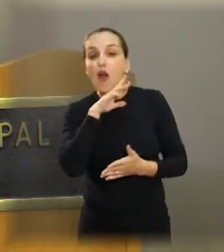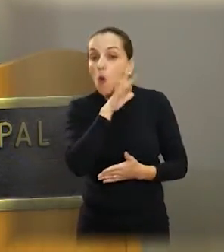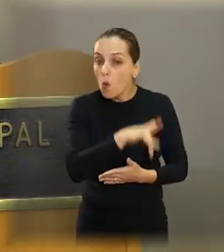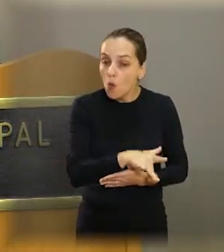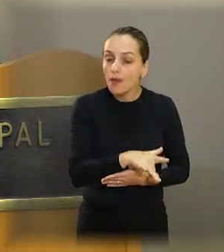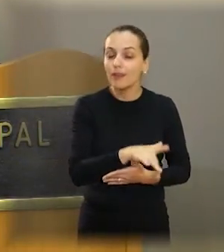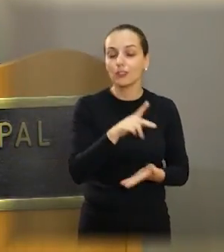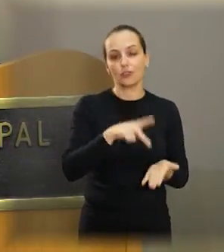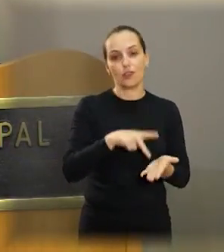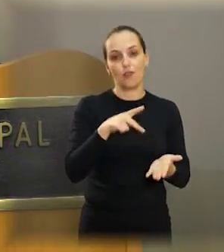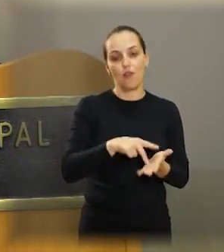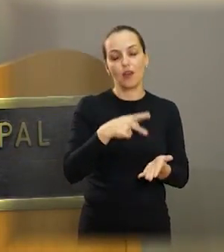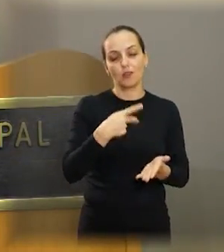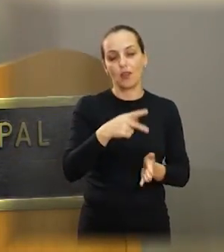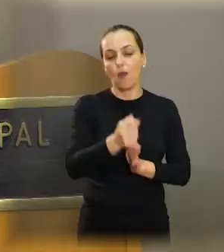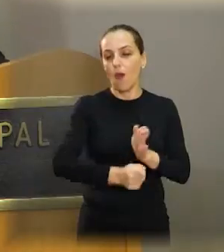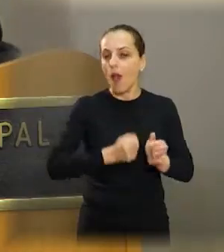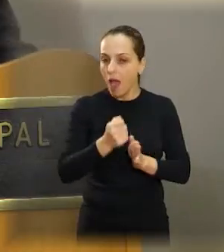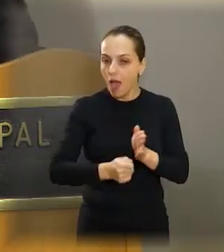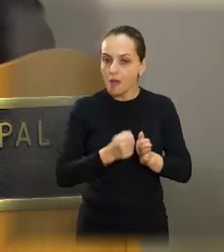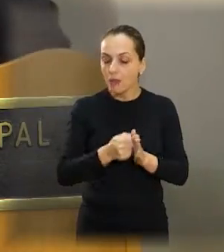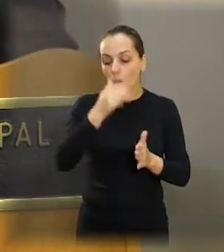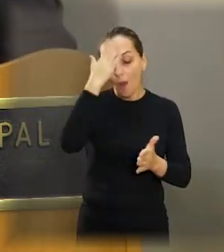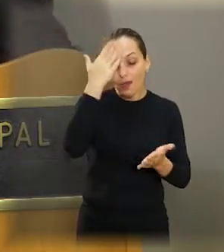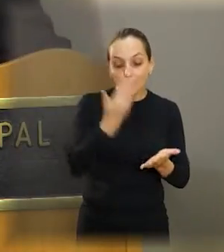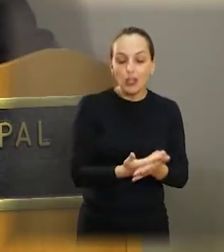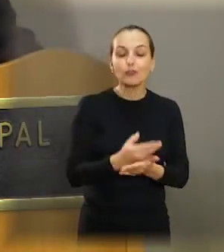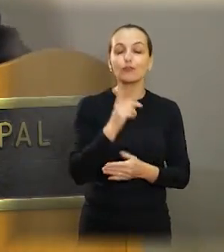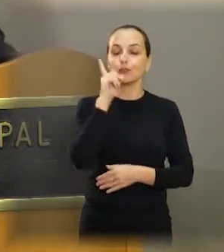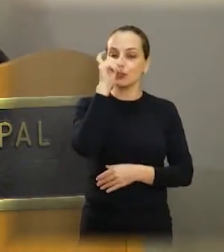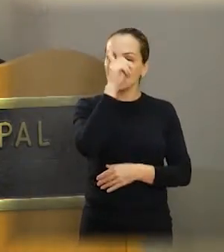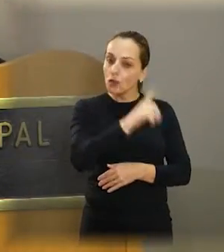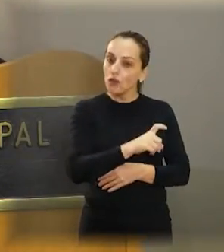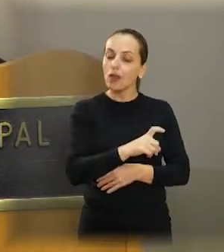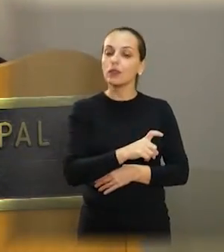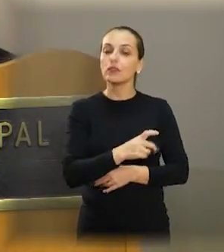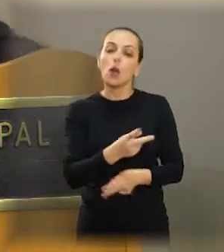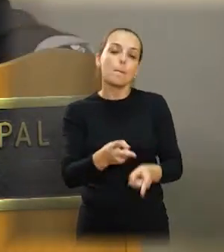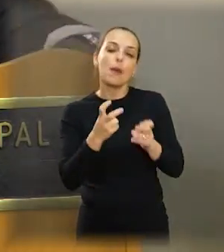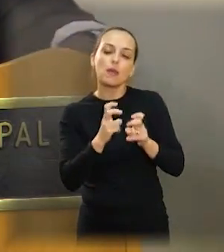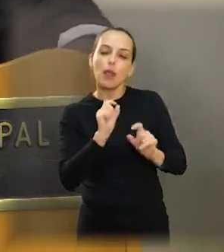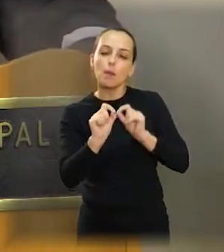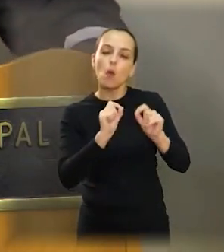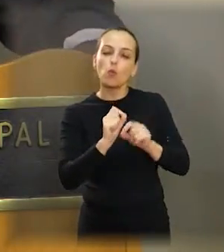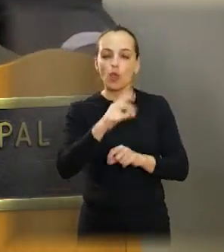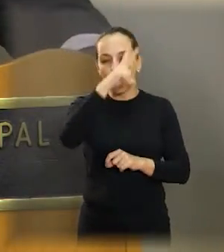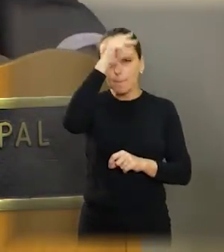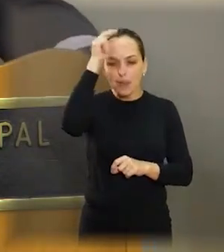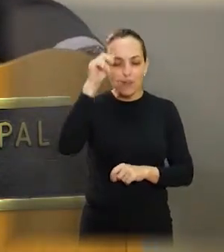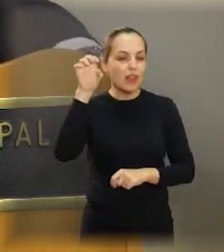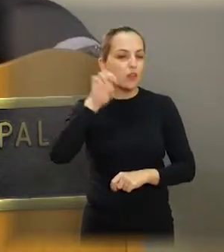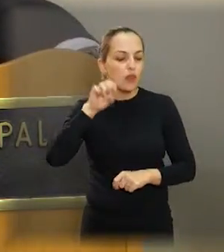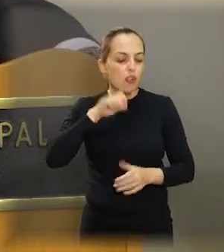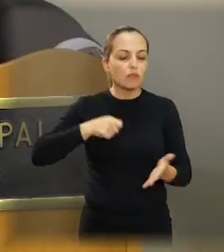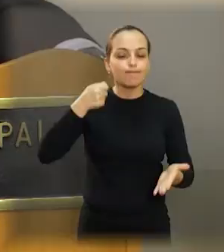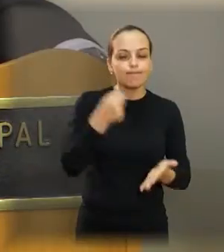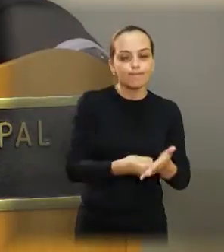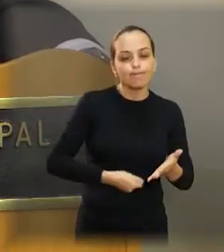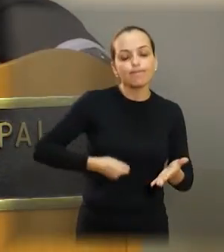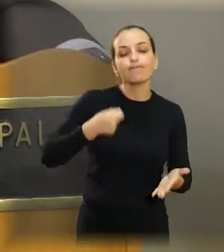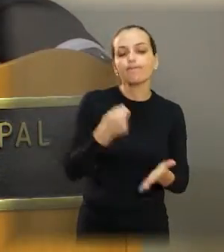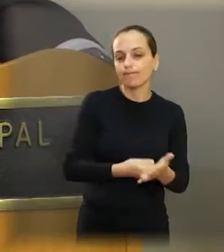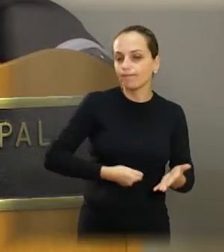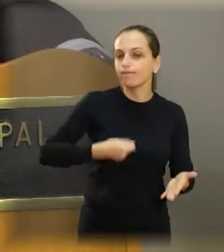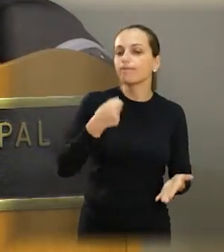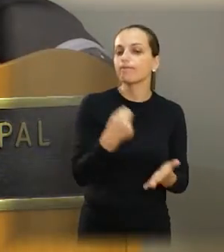para a nossa cidade. Eu creio que não é fácil. Olha, eu vejo a luta do prefeito Adinho Silva, o trabalho dele,